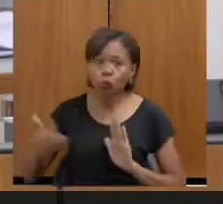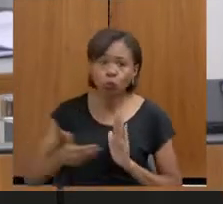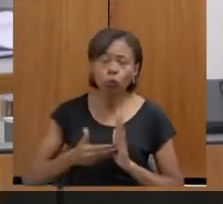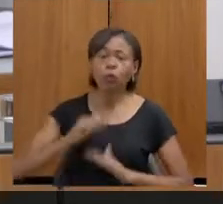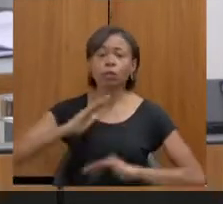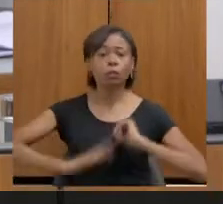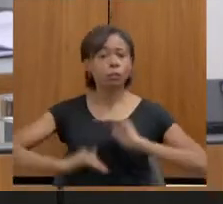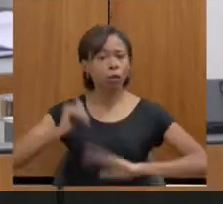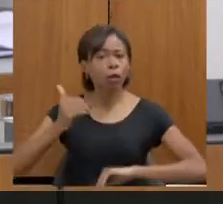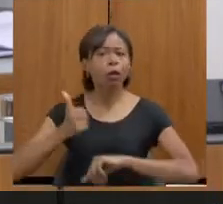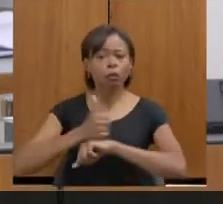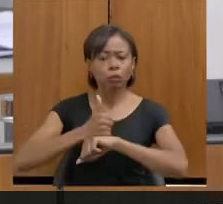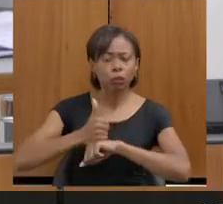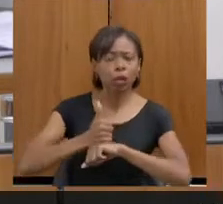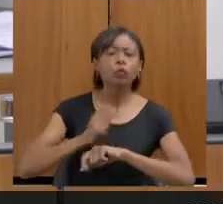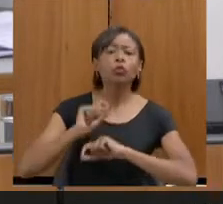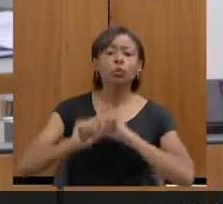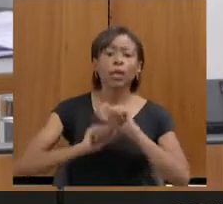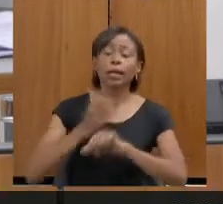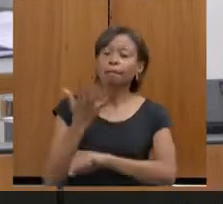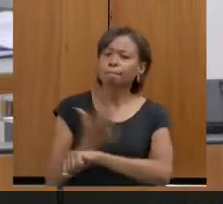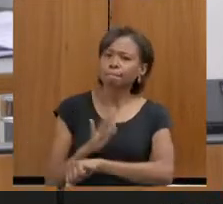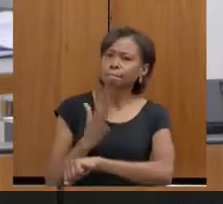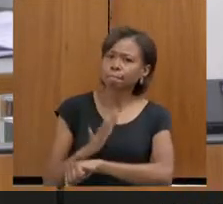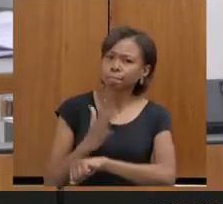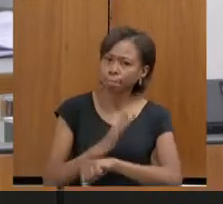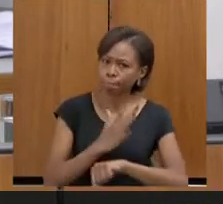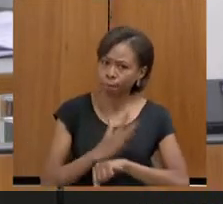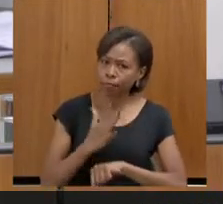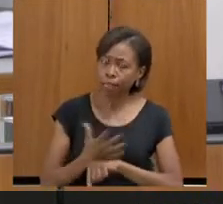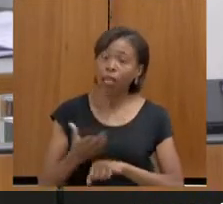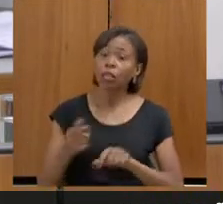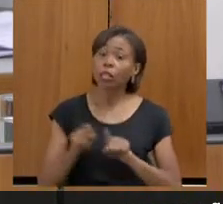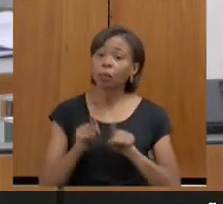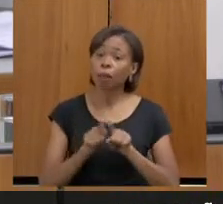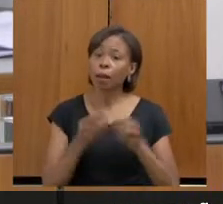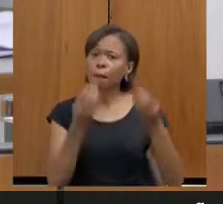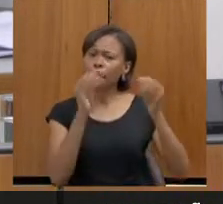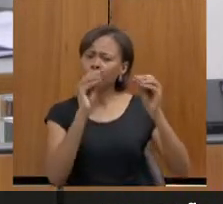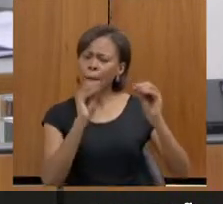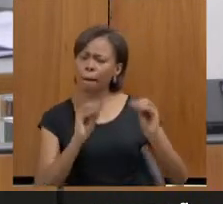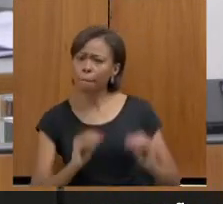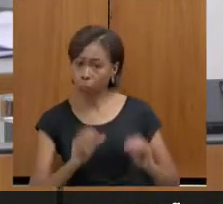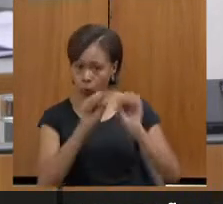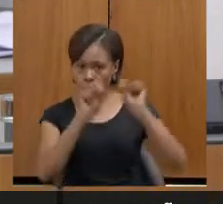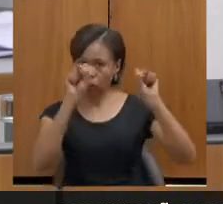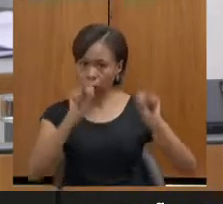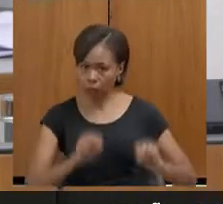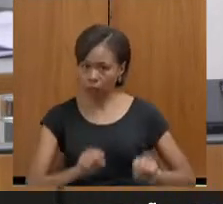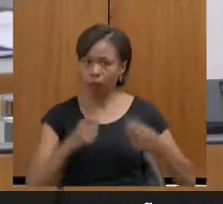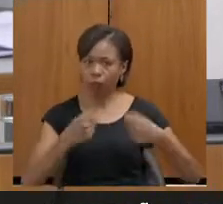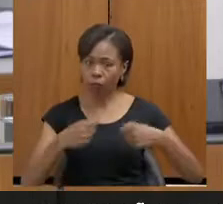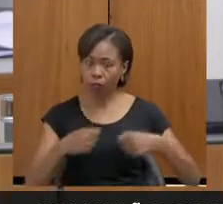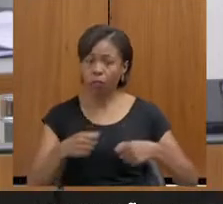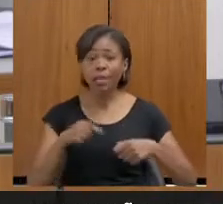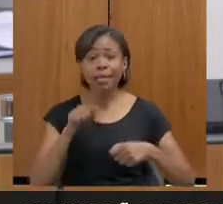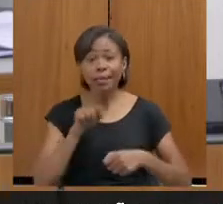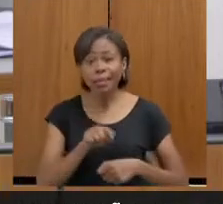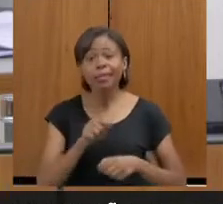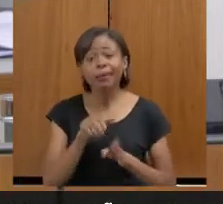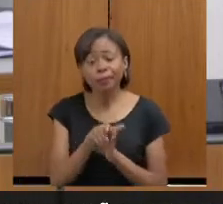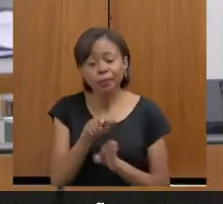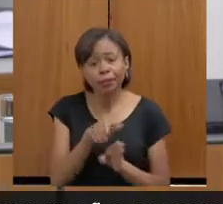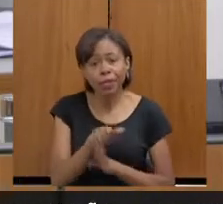preencher, porque eu entendi, então, que tem um preenchimento que tem que ser feito de sistema, e também, pelo menos, a orientar que isso